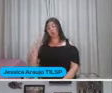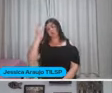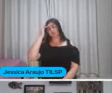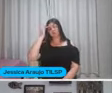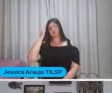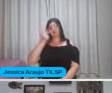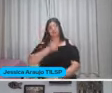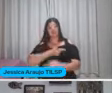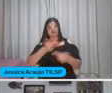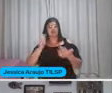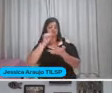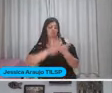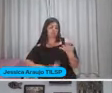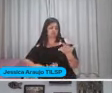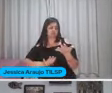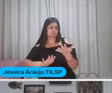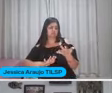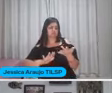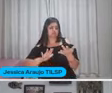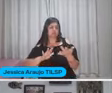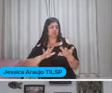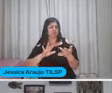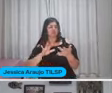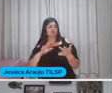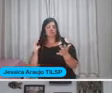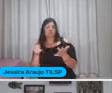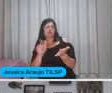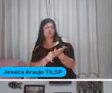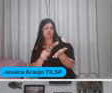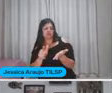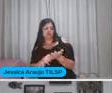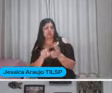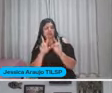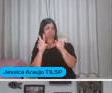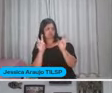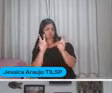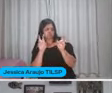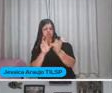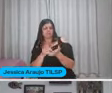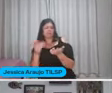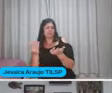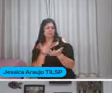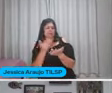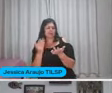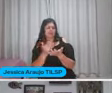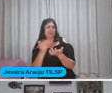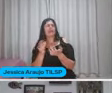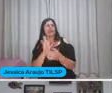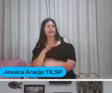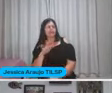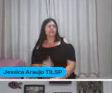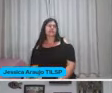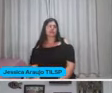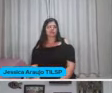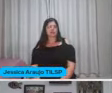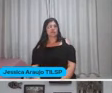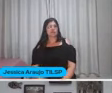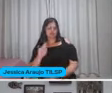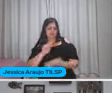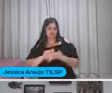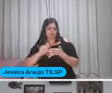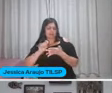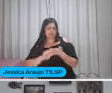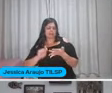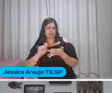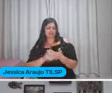várias atividades Sistematizadas Folhinhas Sobre o mesmo tema É que a criança vai ali Preencher Porque